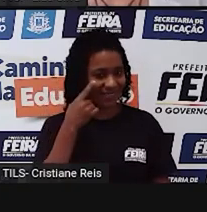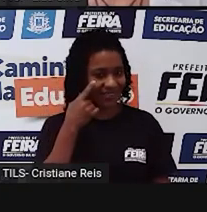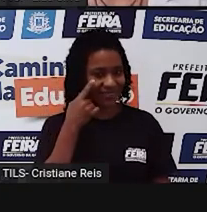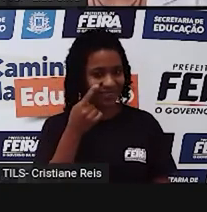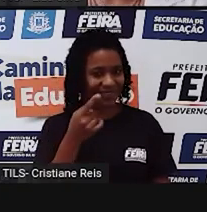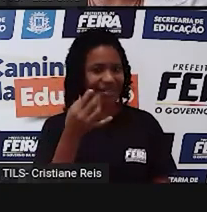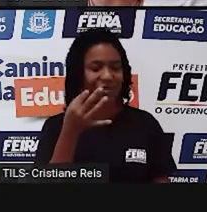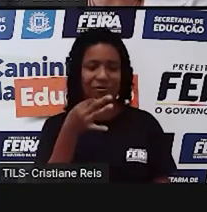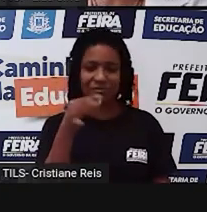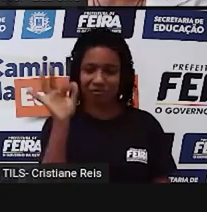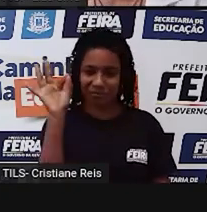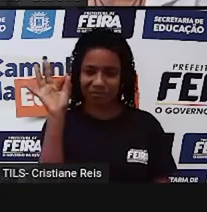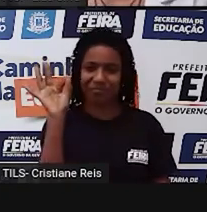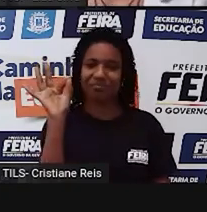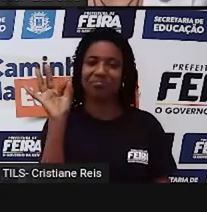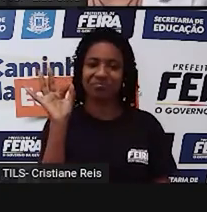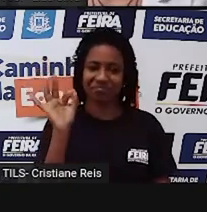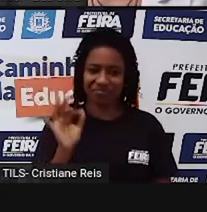Number four.